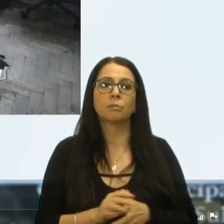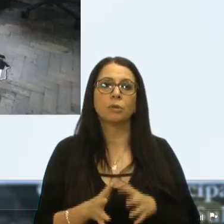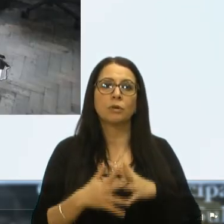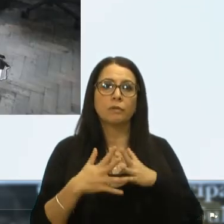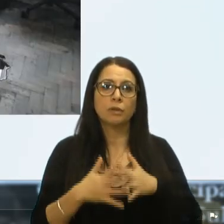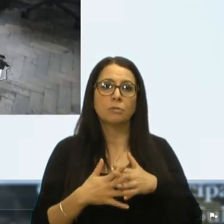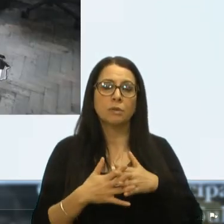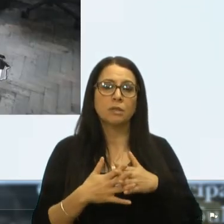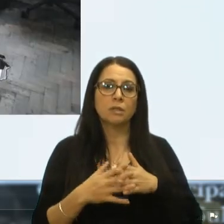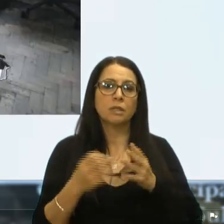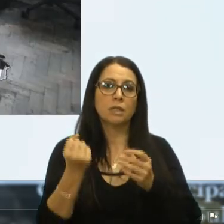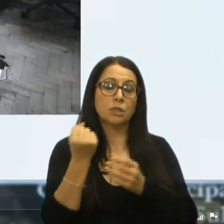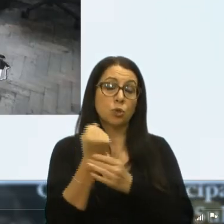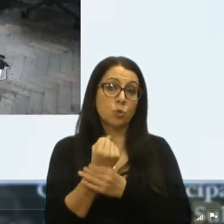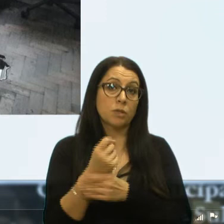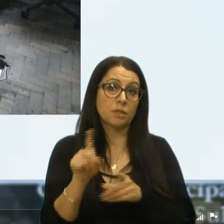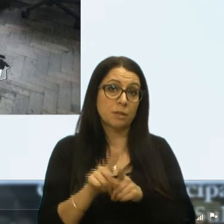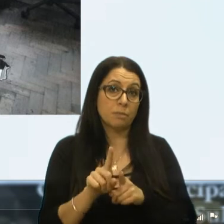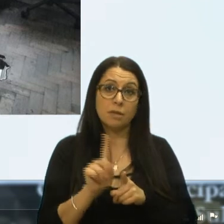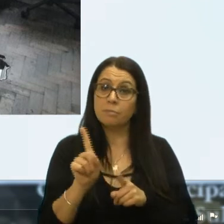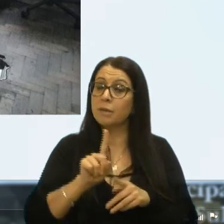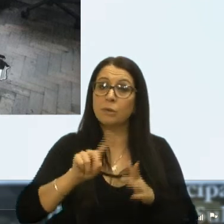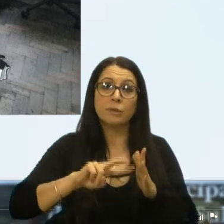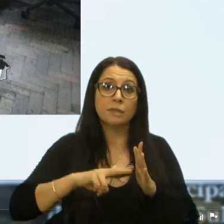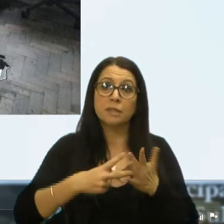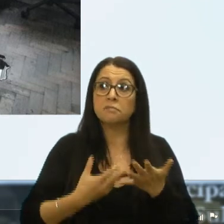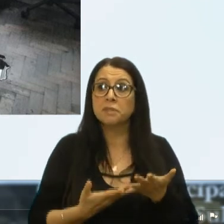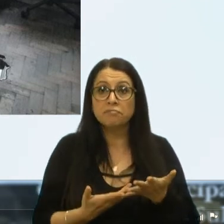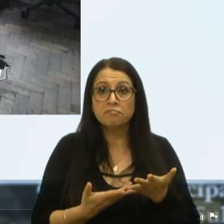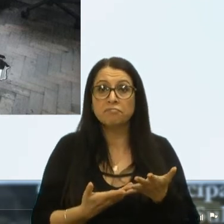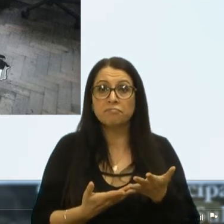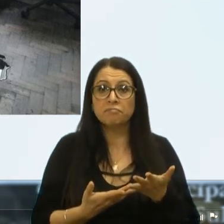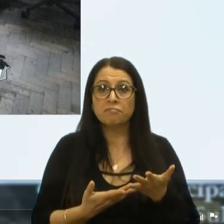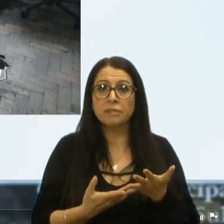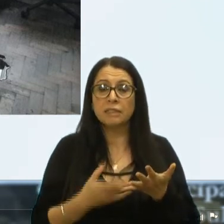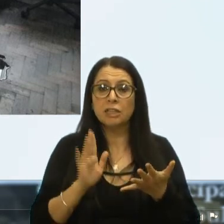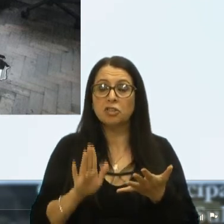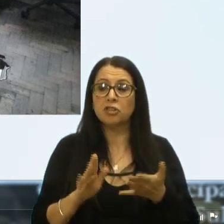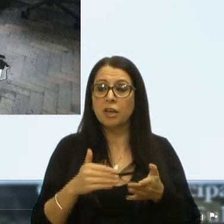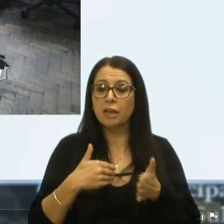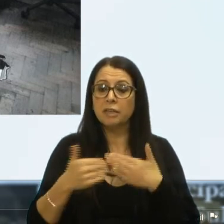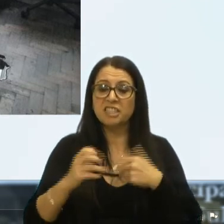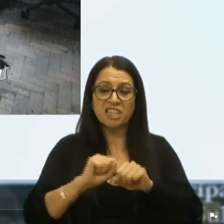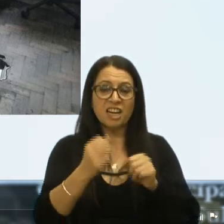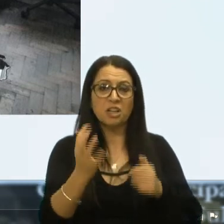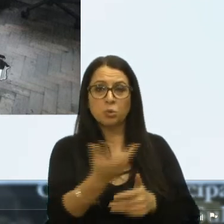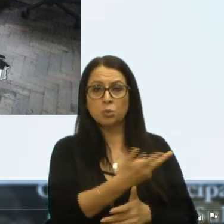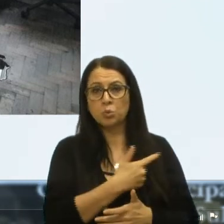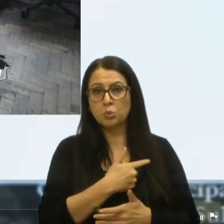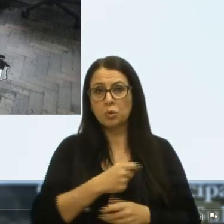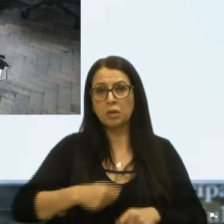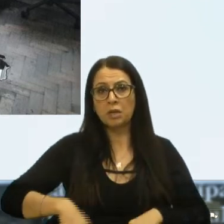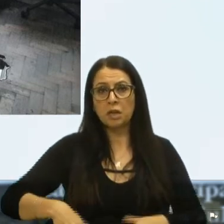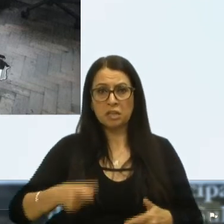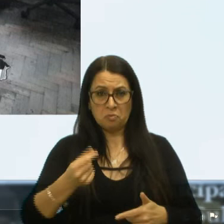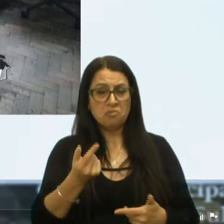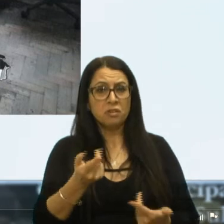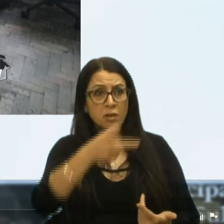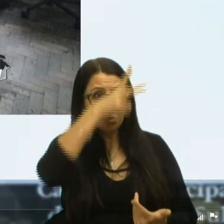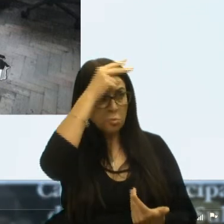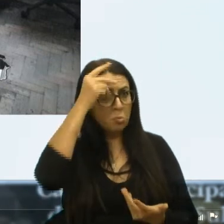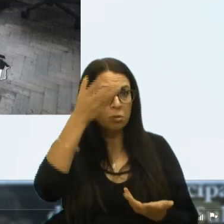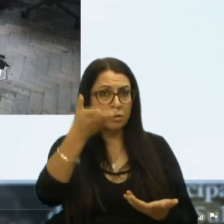segurança também, mas não significa que deixar apodrecer isso aí é gastar bem o dinheiro público.